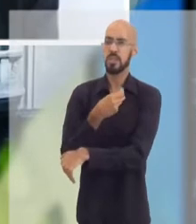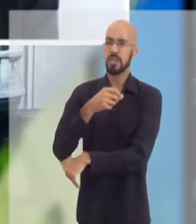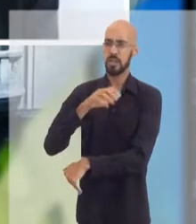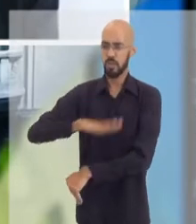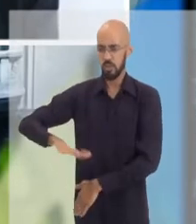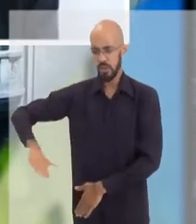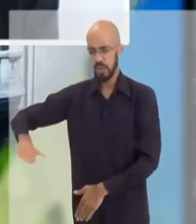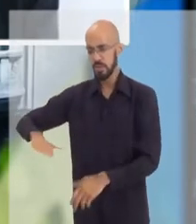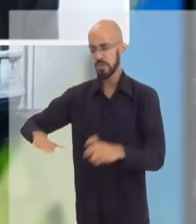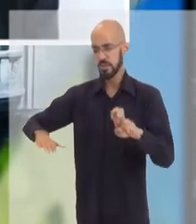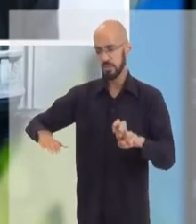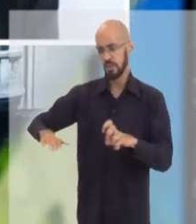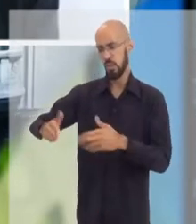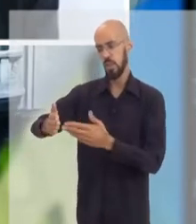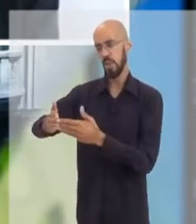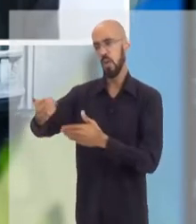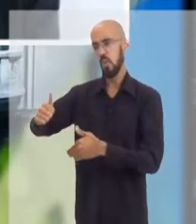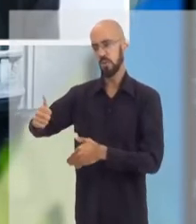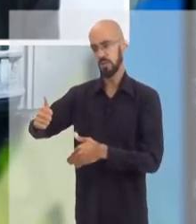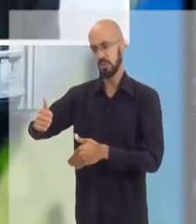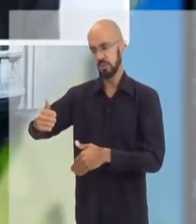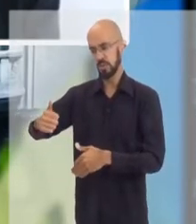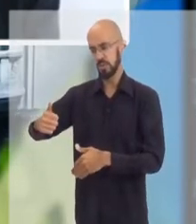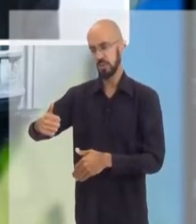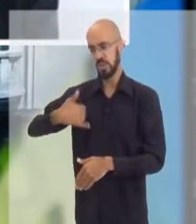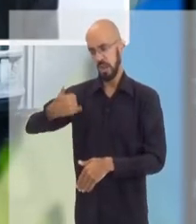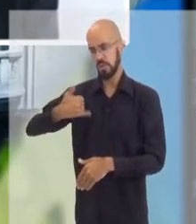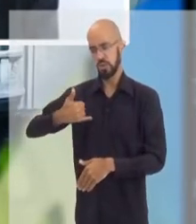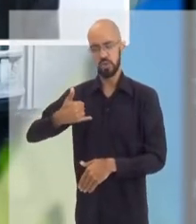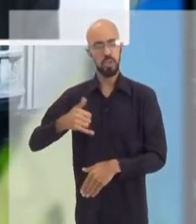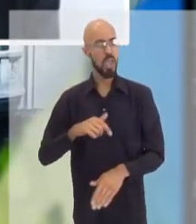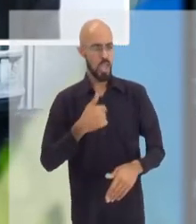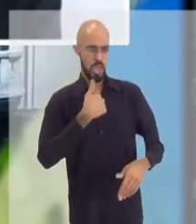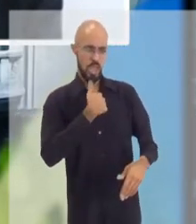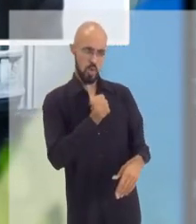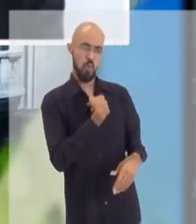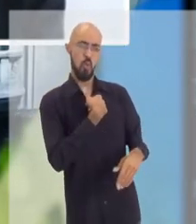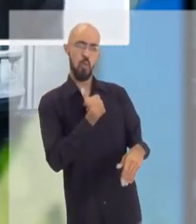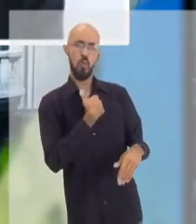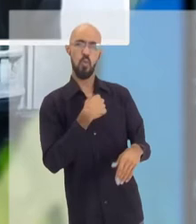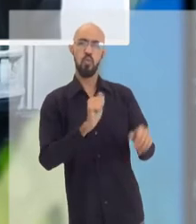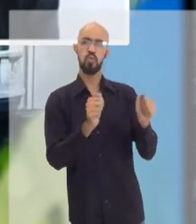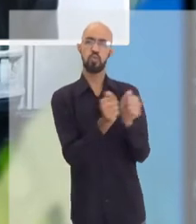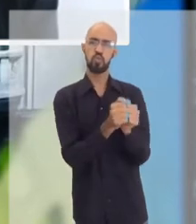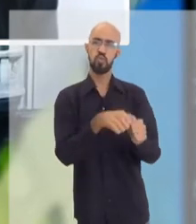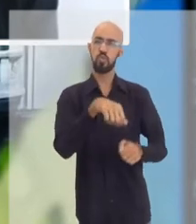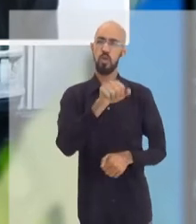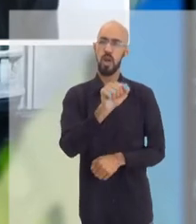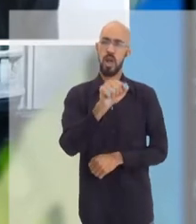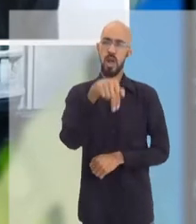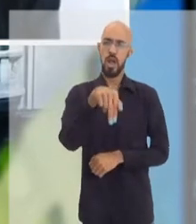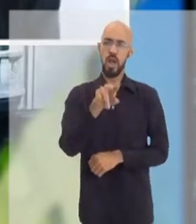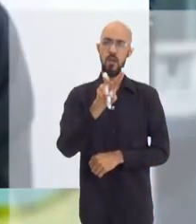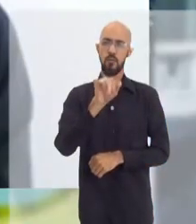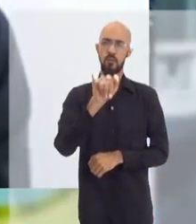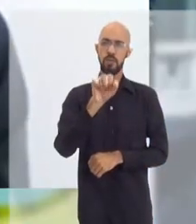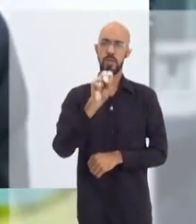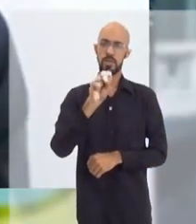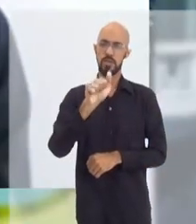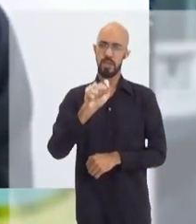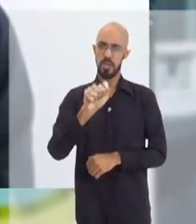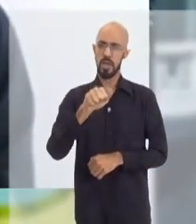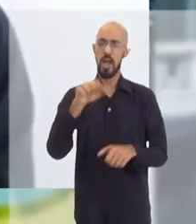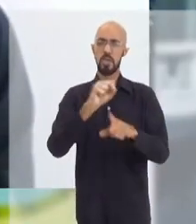para crianças de 5 a 11 anos? Eu, a sugerência regulatória do país Anvisa, a Sociedade Brasileira de